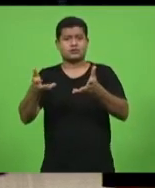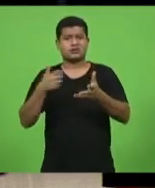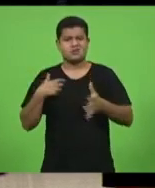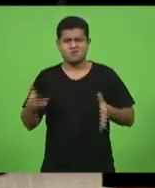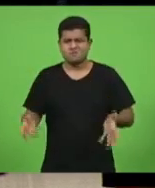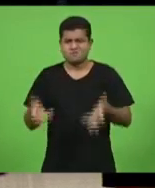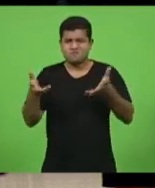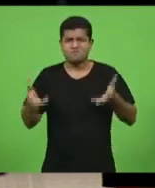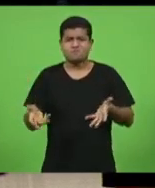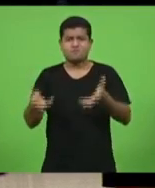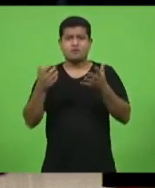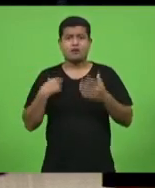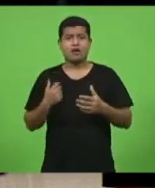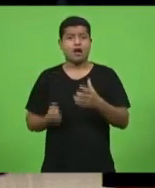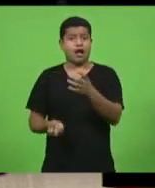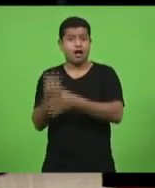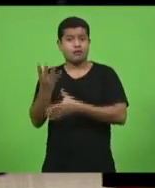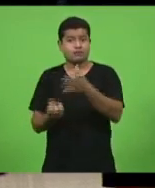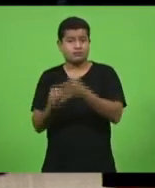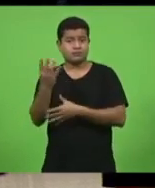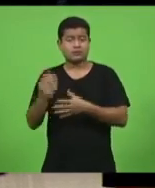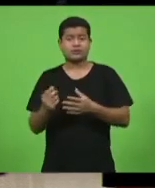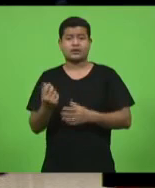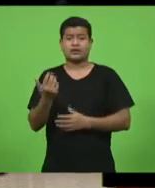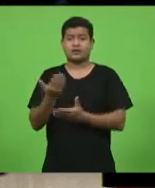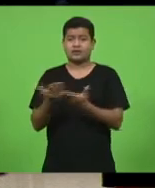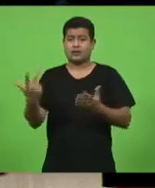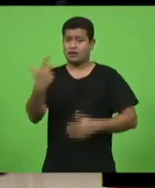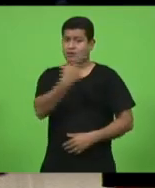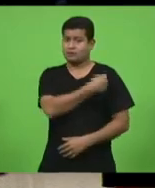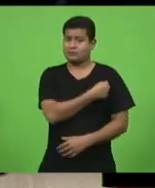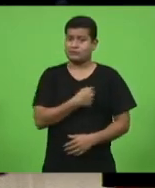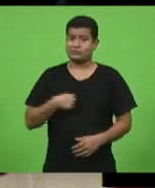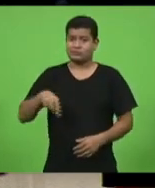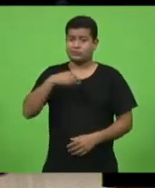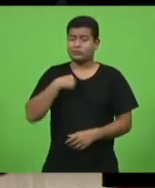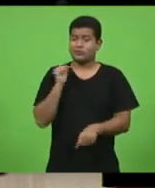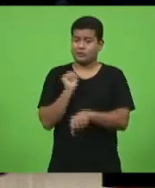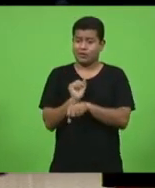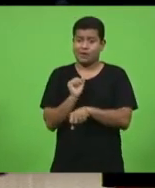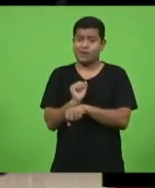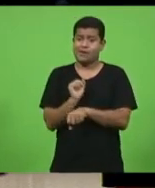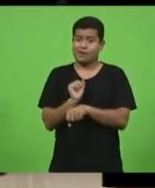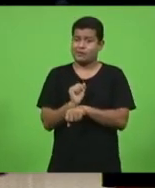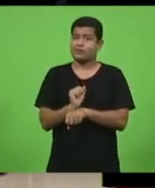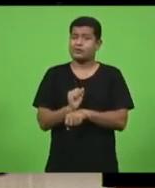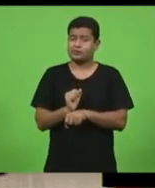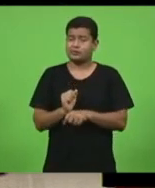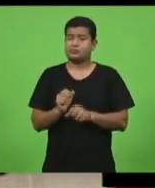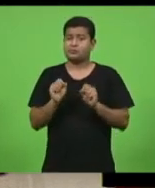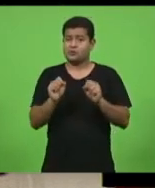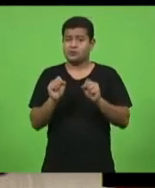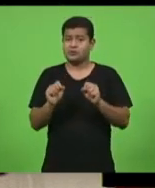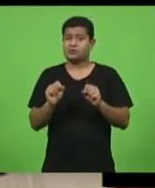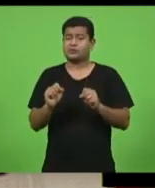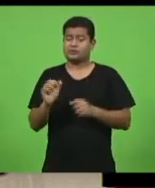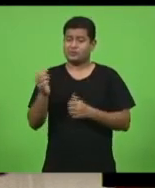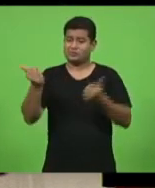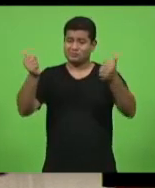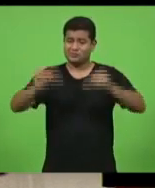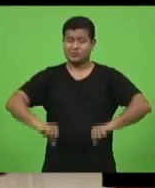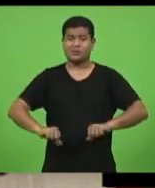a fabricação dessas vacinas, nós estaríamos hoje ainda numa situação muito distante da realidade.